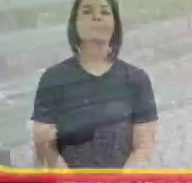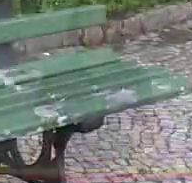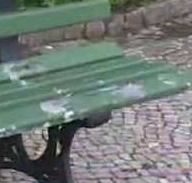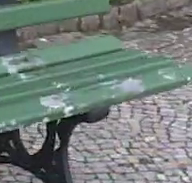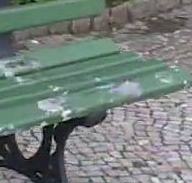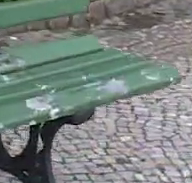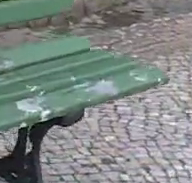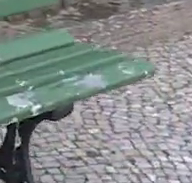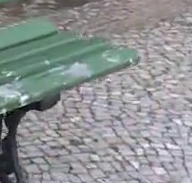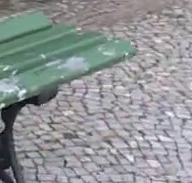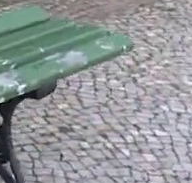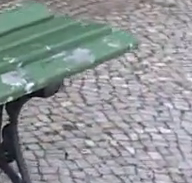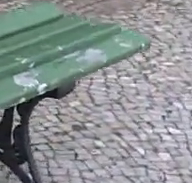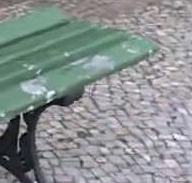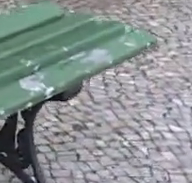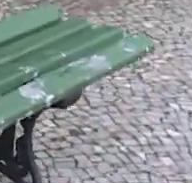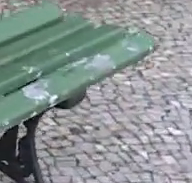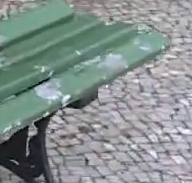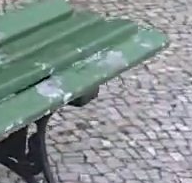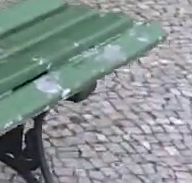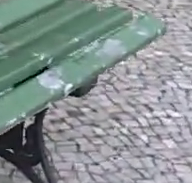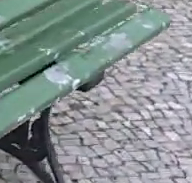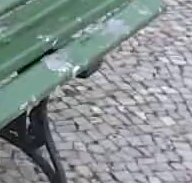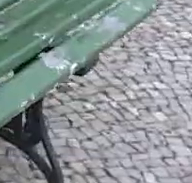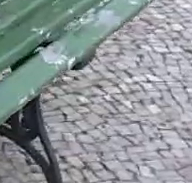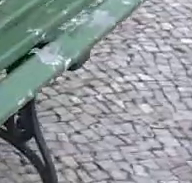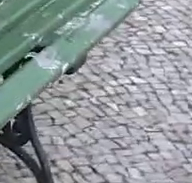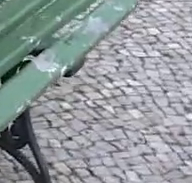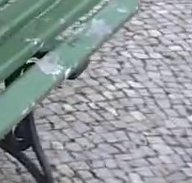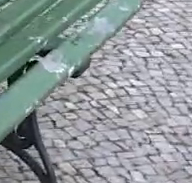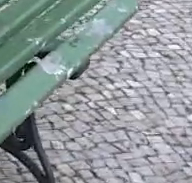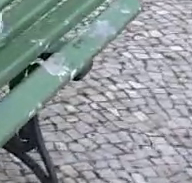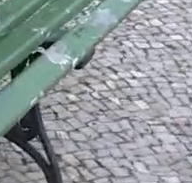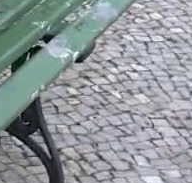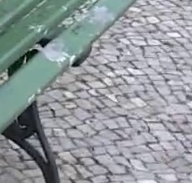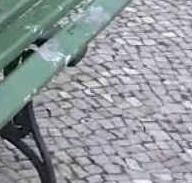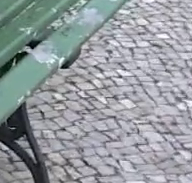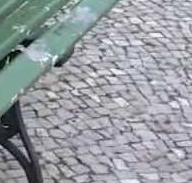Jefferson senta em um banco verde de praça e dobra bengala. E aí